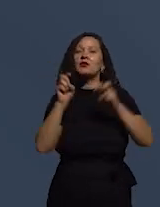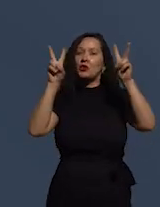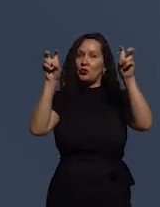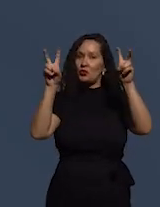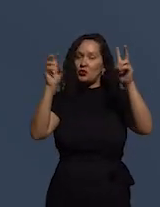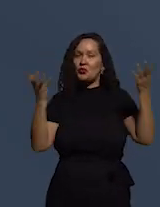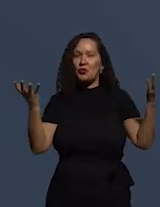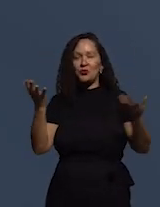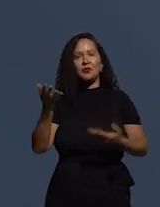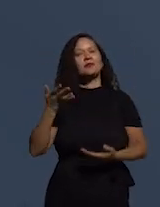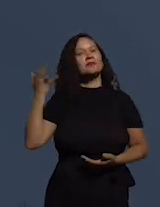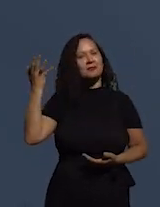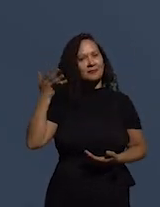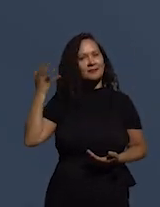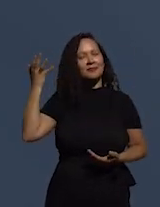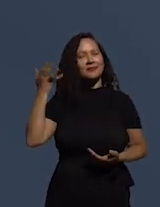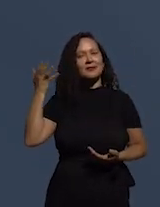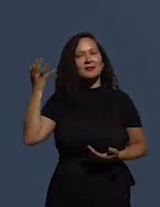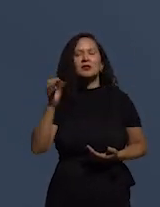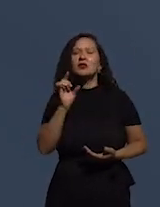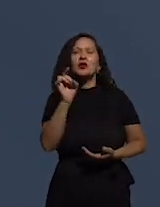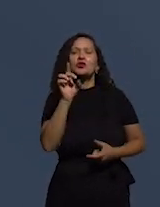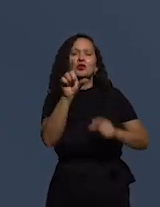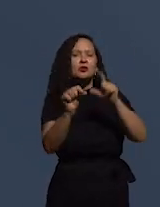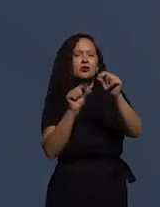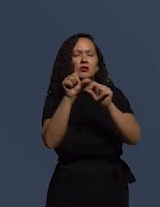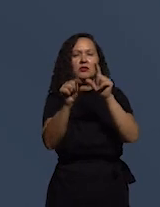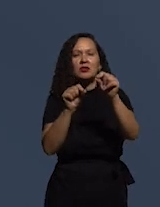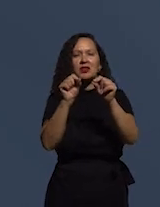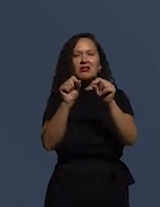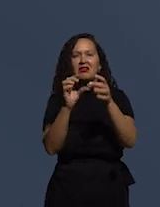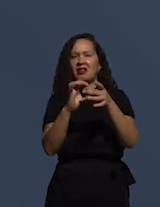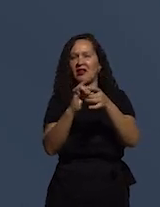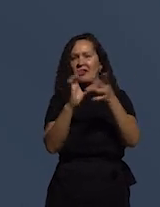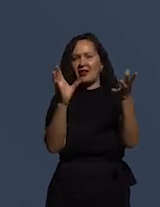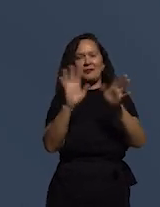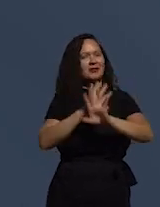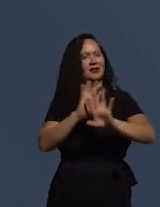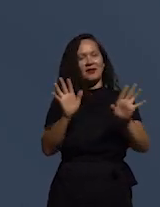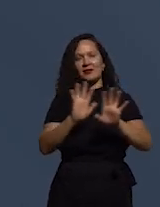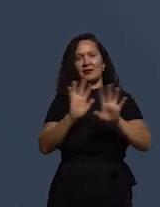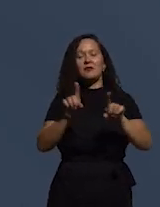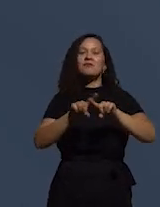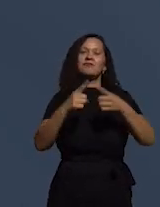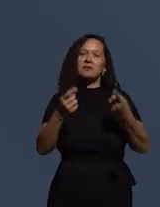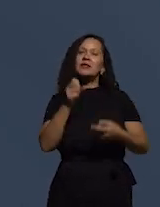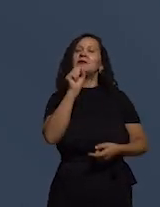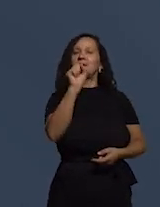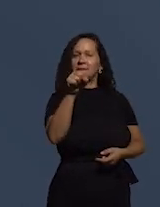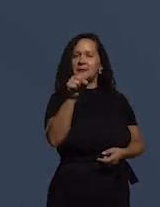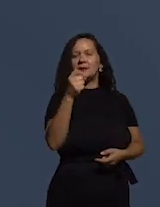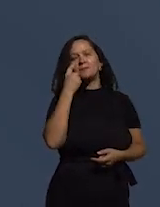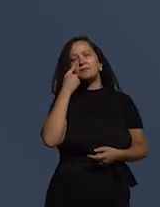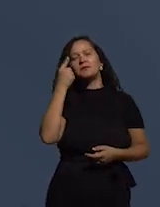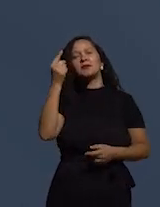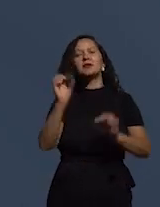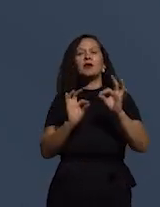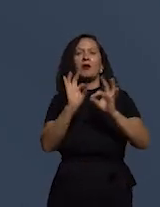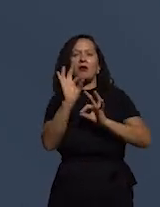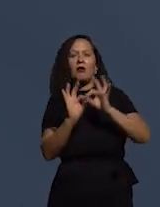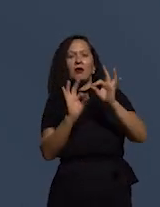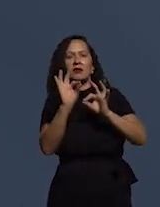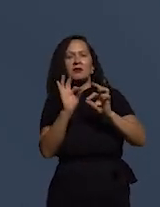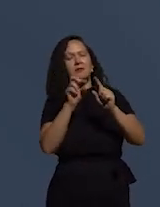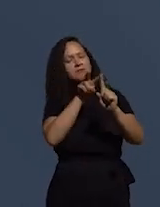evento não foi escolhida aleatoriamente, mas sim pensada na